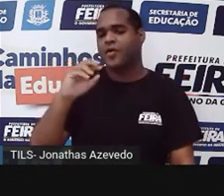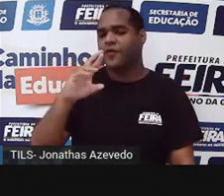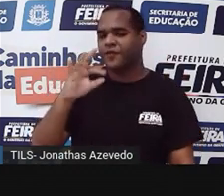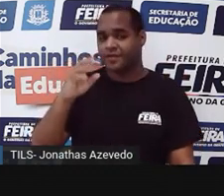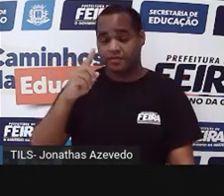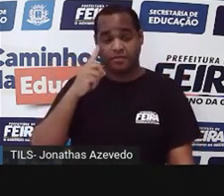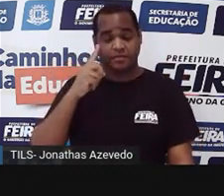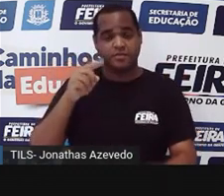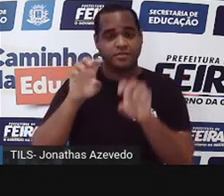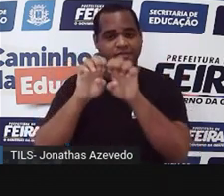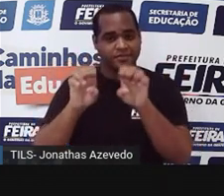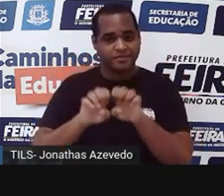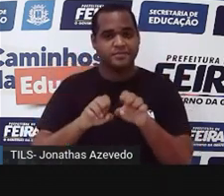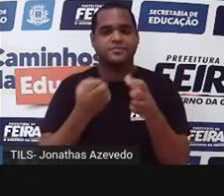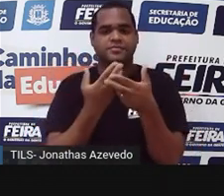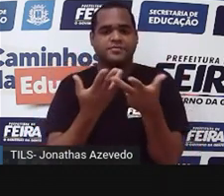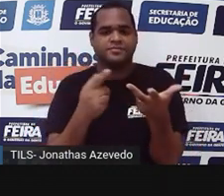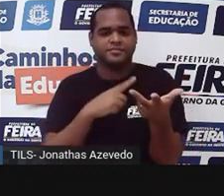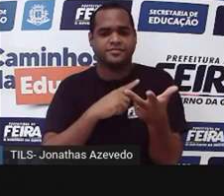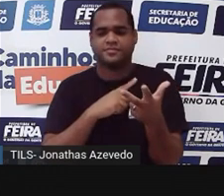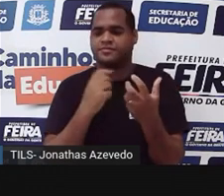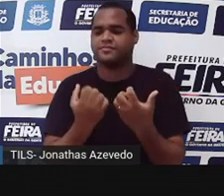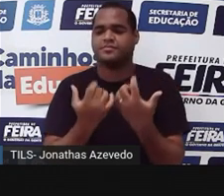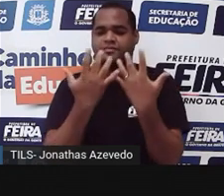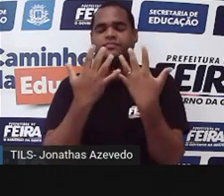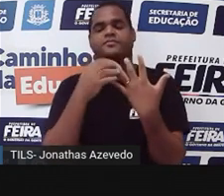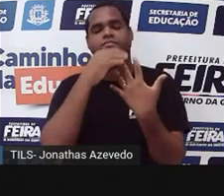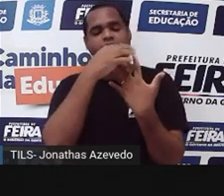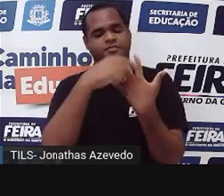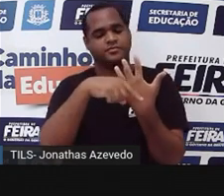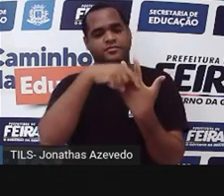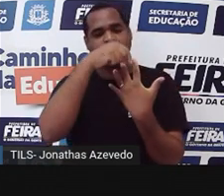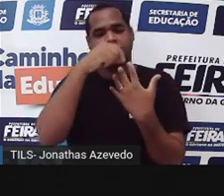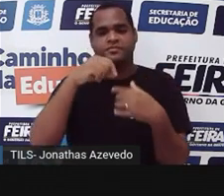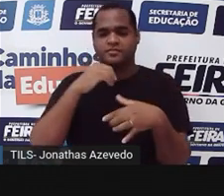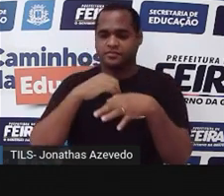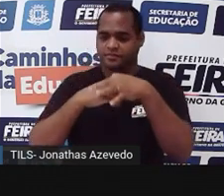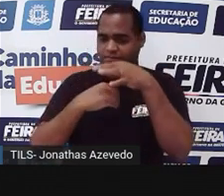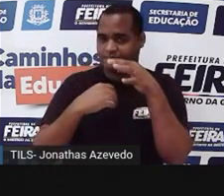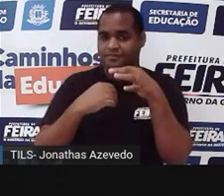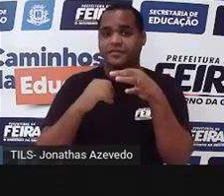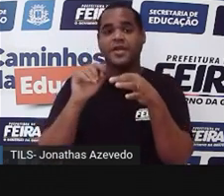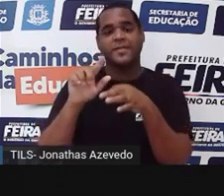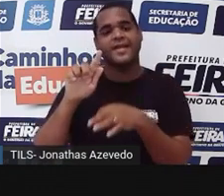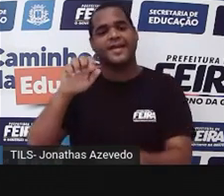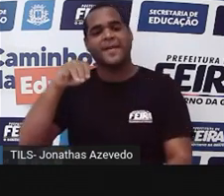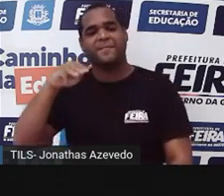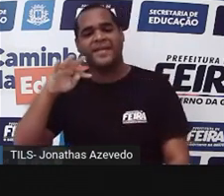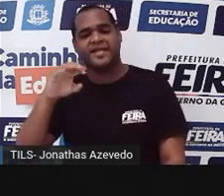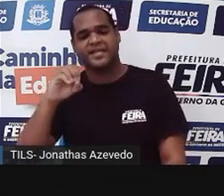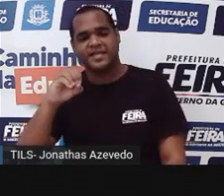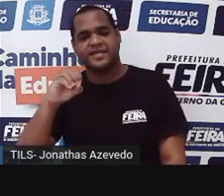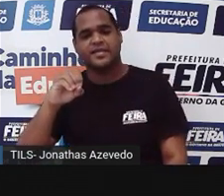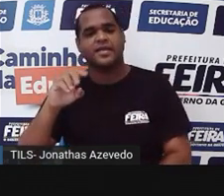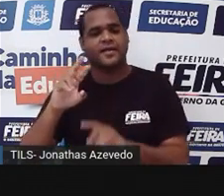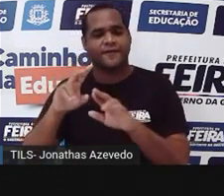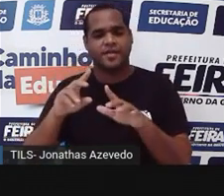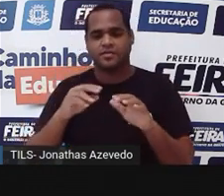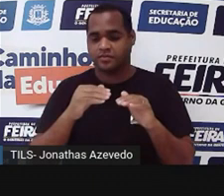estrutura aqui, que é como a gente vê, essa mamber é como a gente vê. E o gametófito é uma estrutura bem pequenininha que se desenvolve aqui,